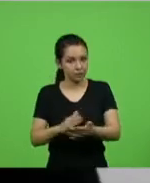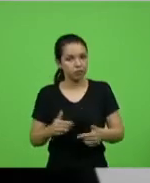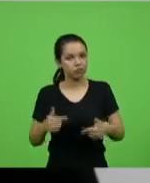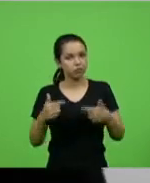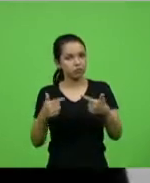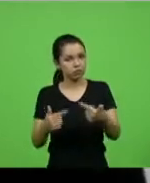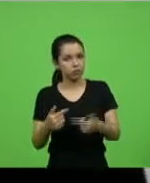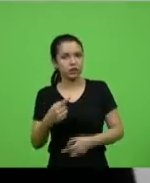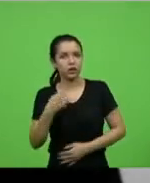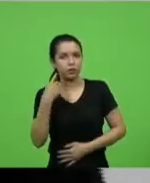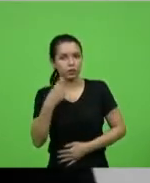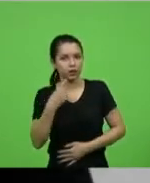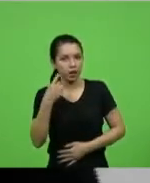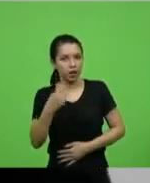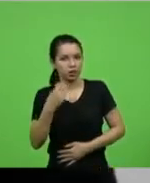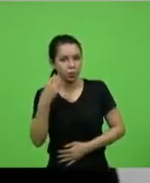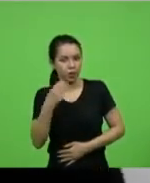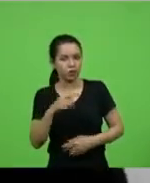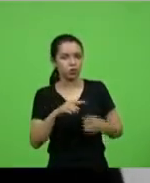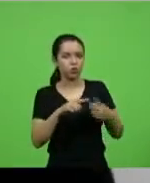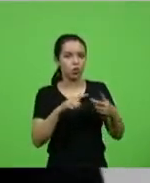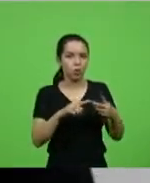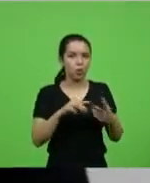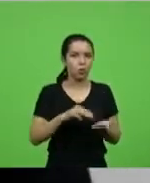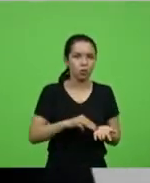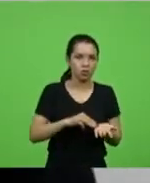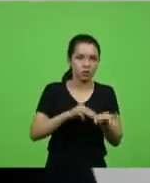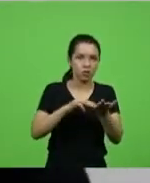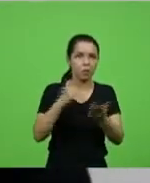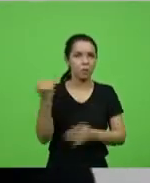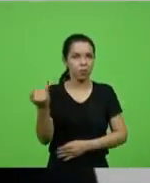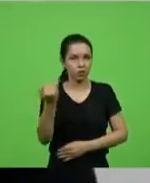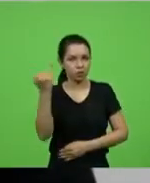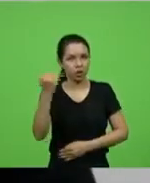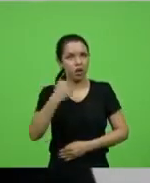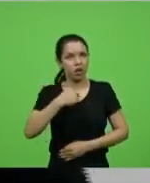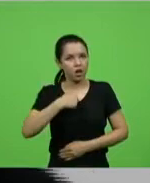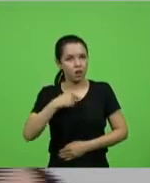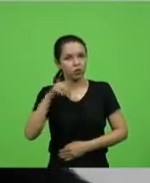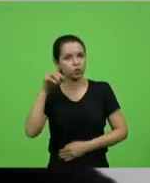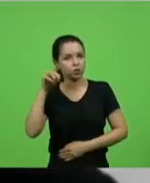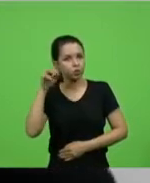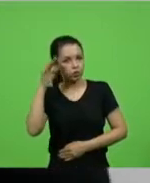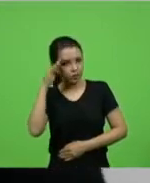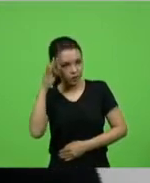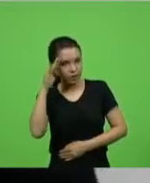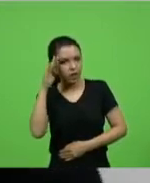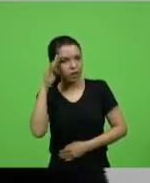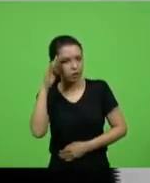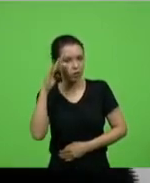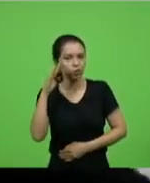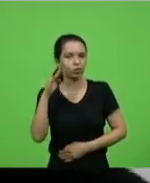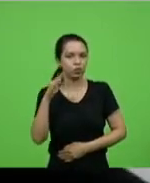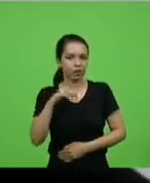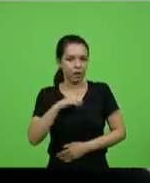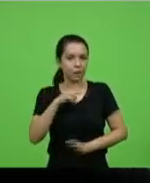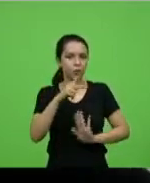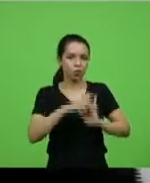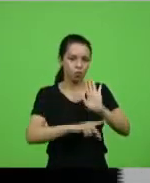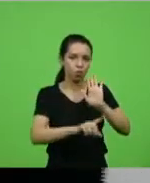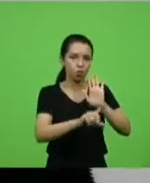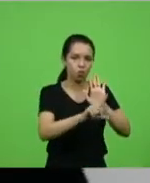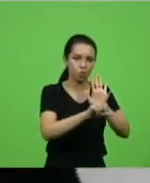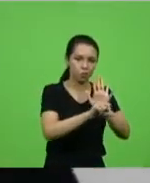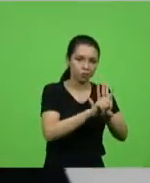deputado Márcio, são duas moções importantes, eu também entendo que, tanto é que tem projeto de lei tramitando nesse